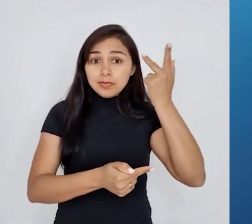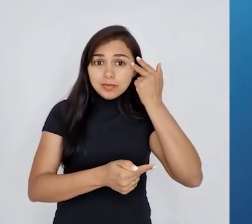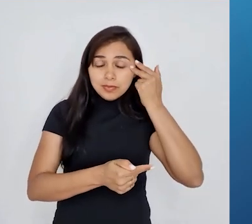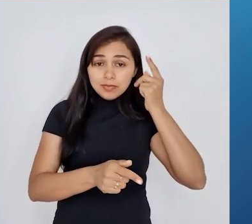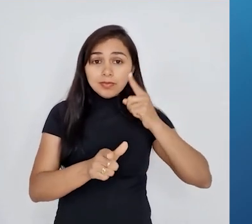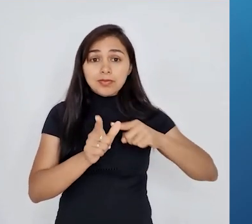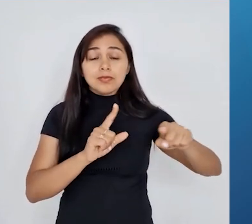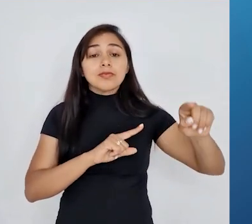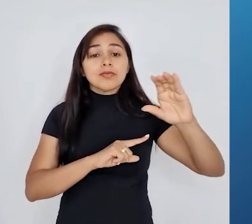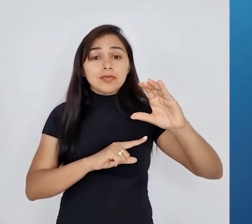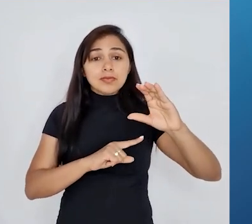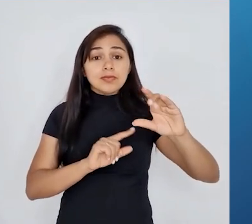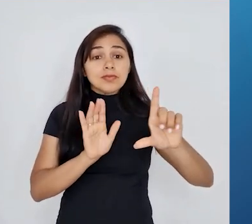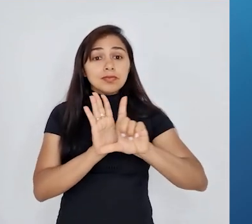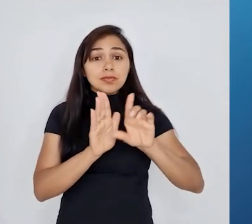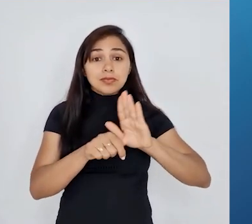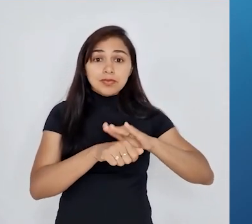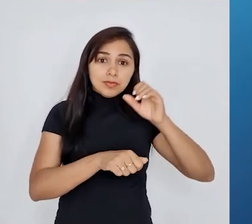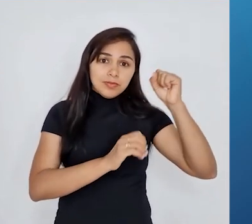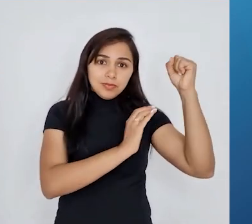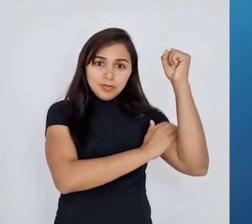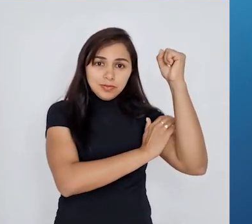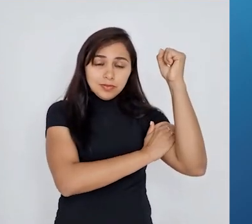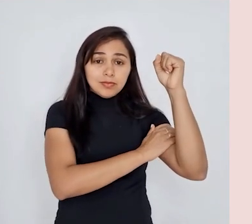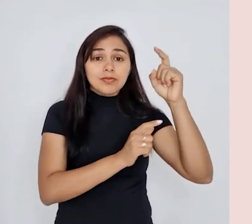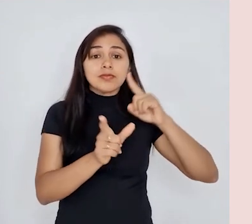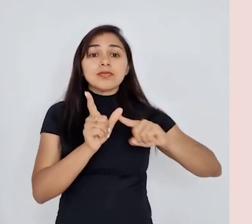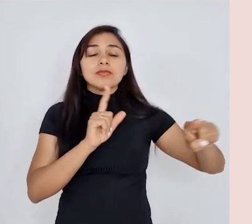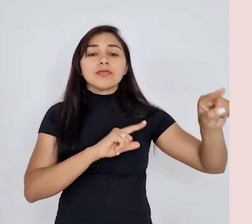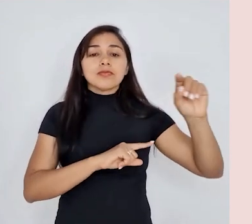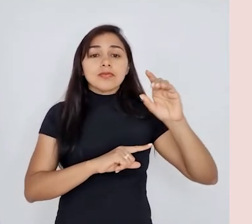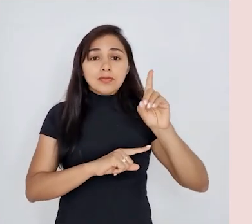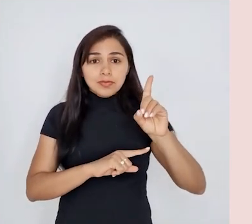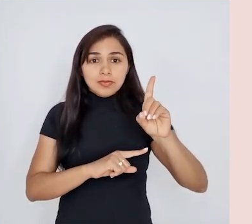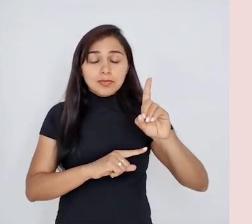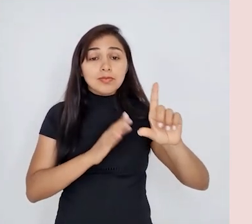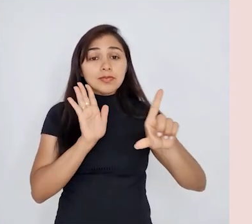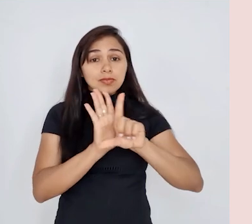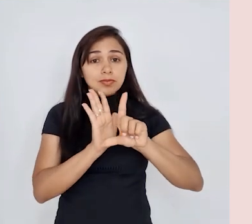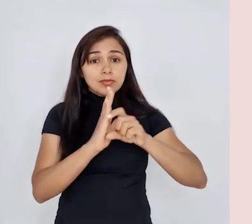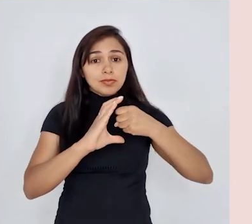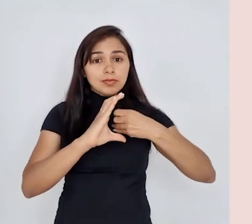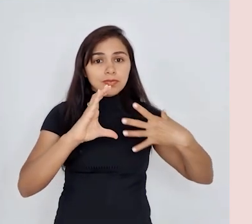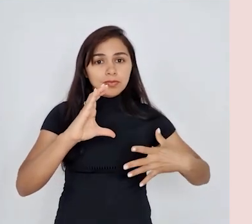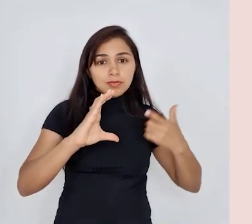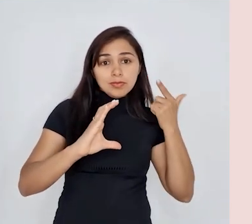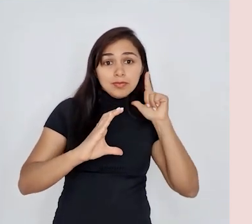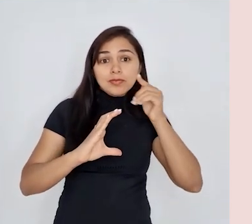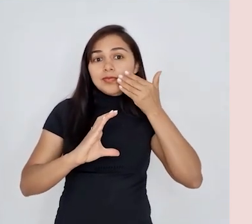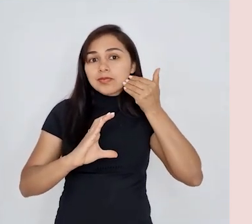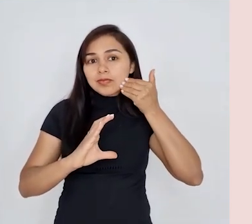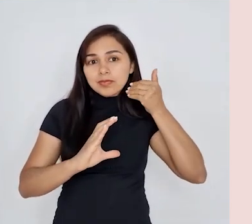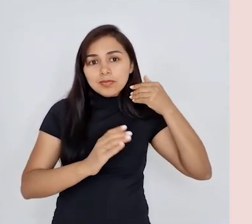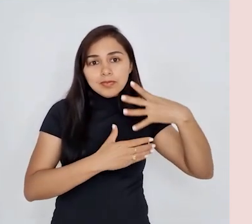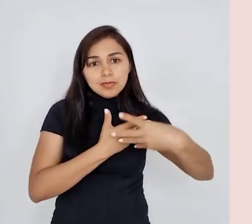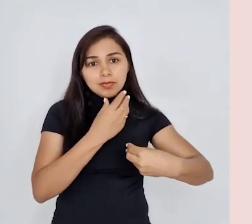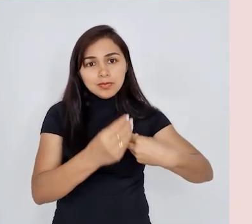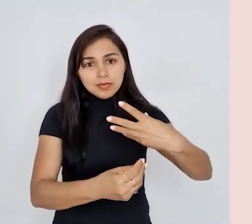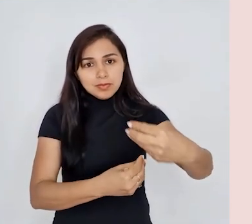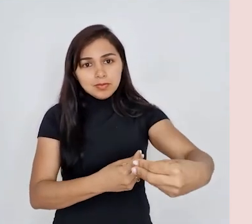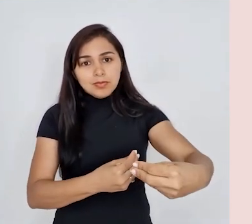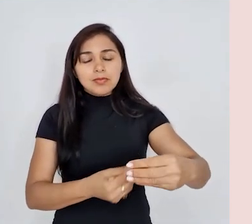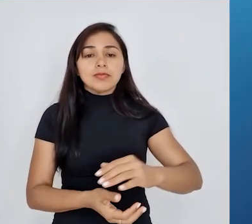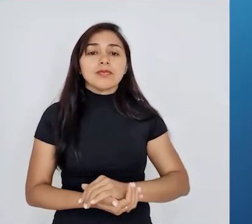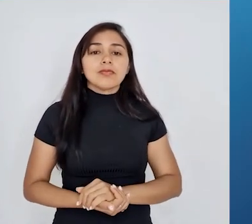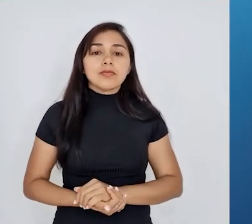letra D, lei da herança dos caracteres adquiridos. Pessoal, o texto da questão está falando de Lamarck. Então,